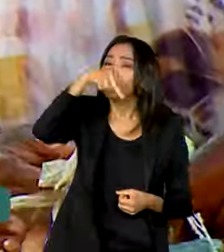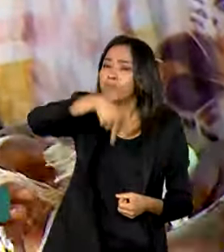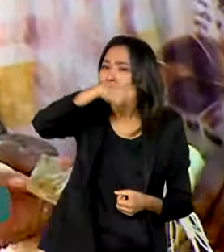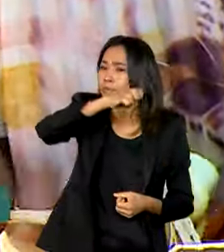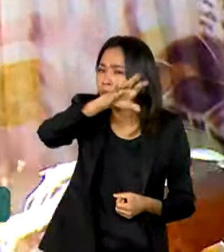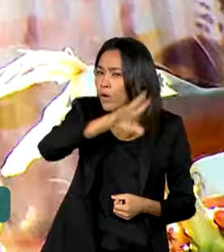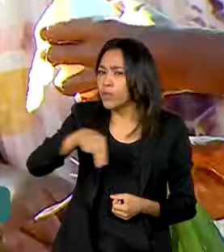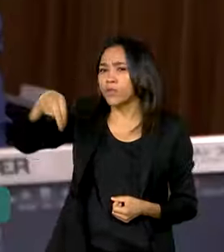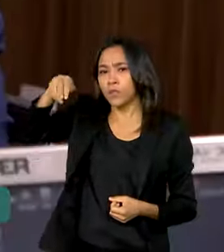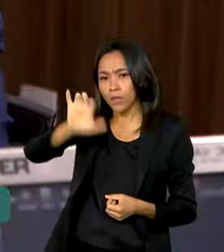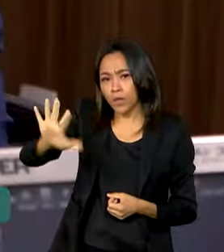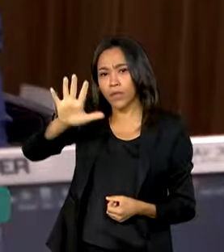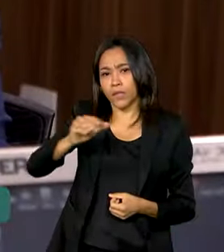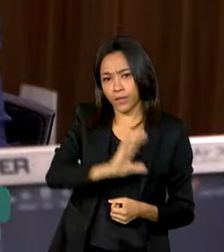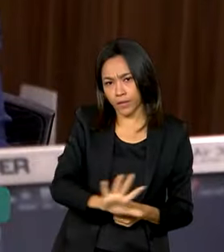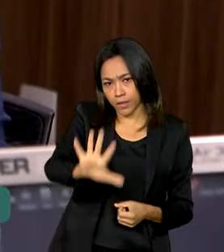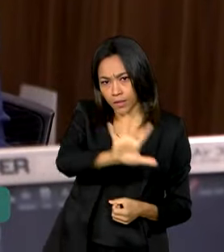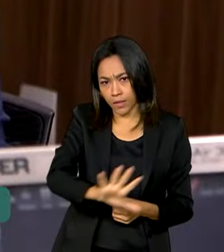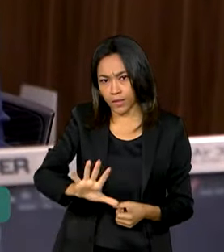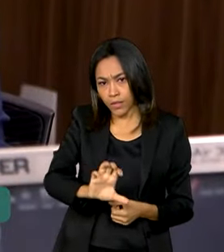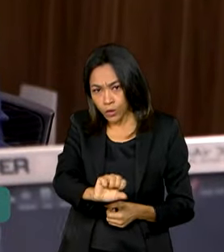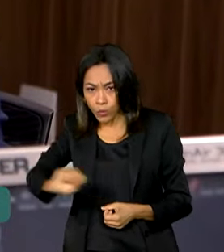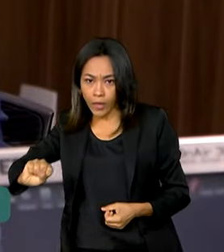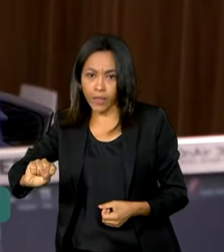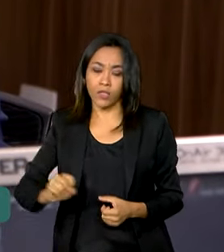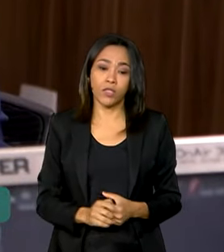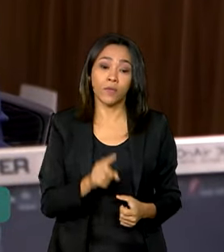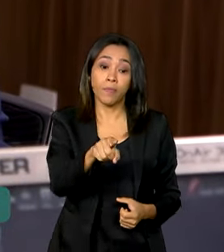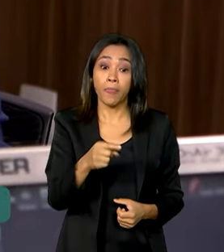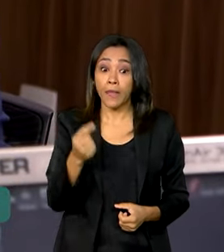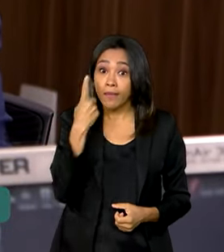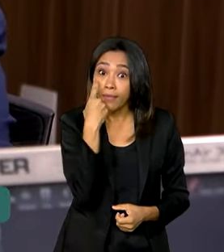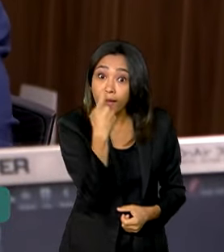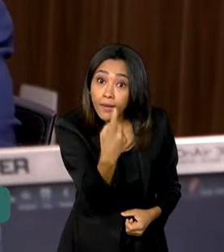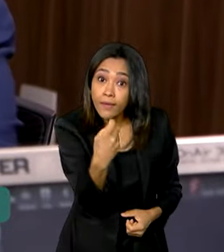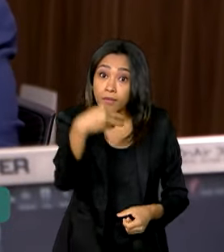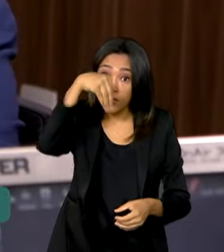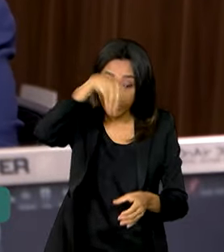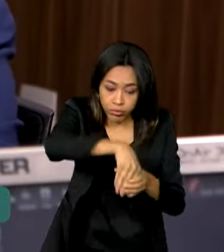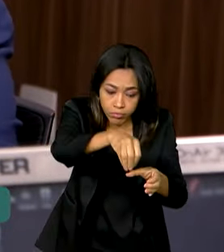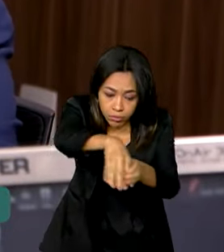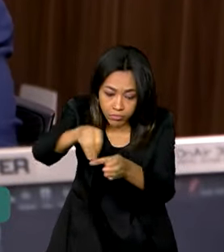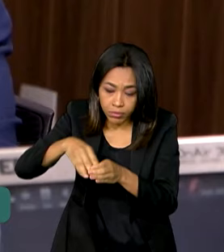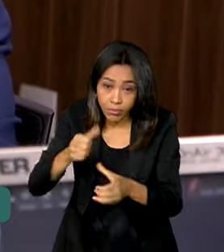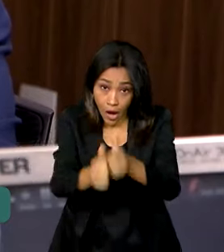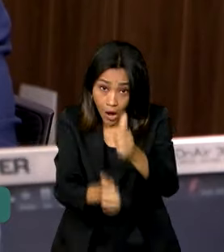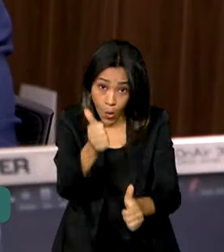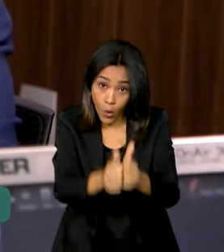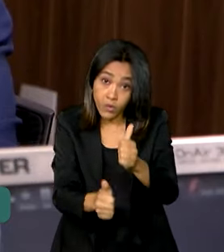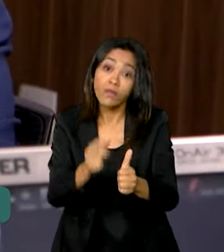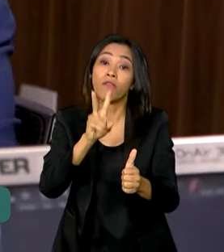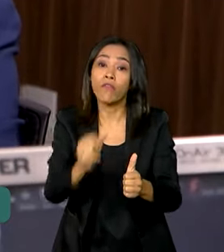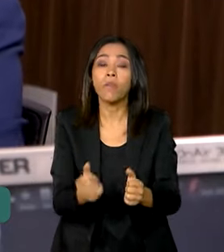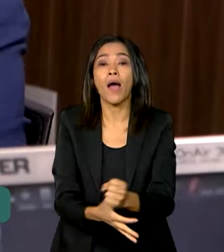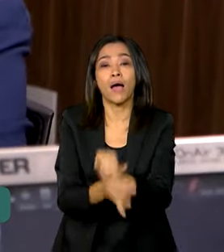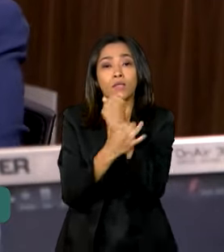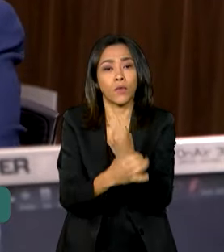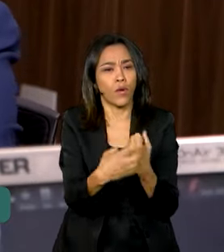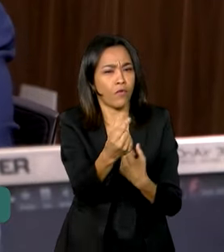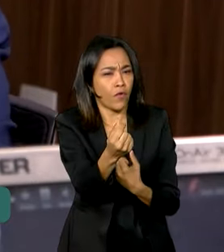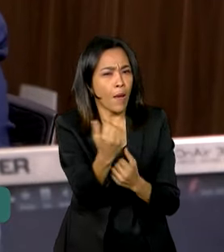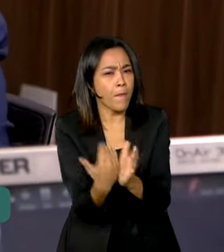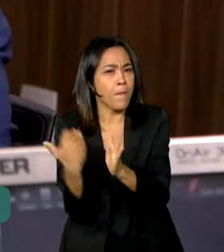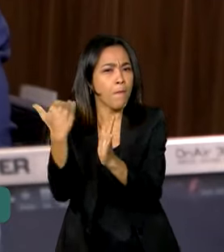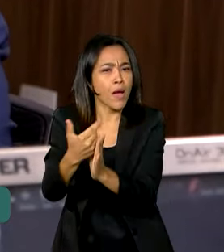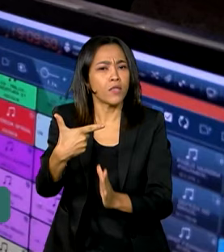Norte e Sudeste. O agricultor que se interessar em produzir arroz, nós vamos garantir, além do preço mínimo, 20% a